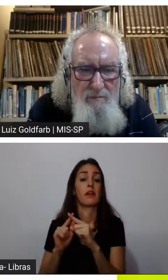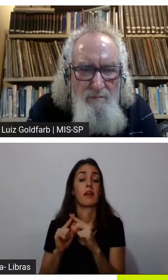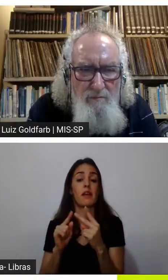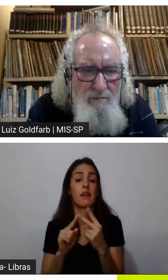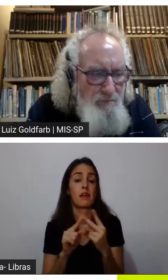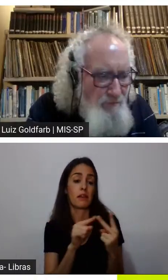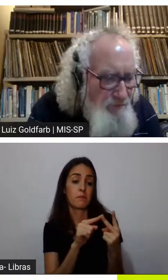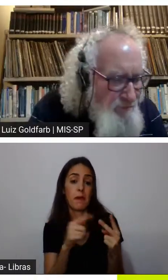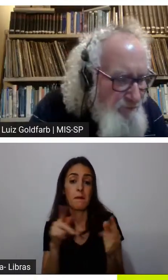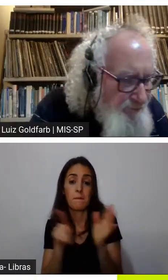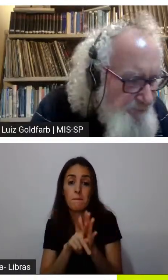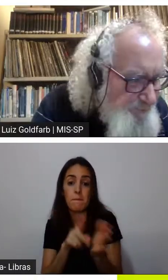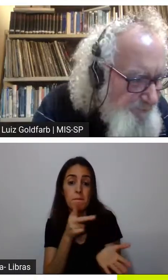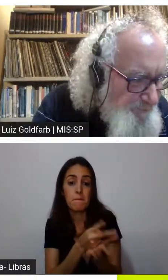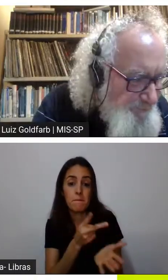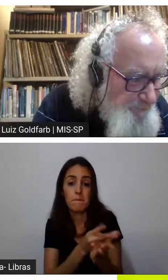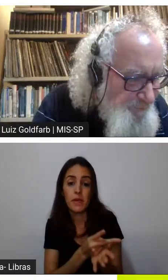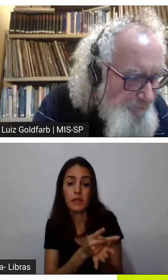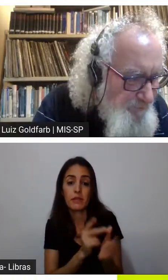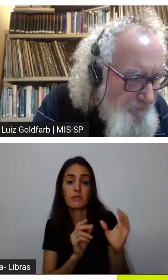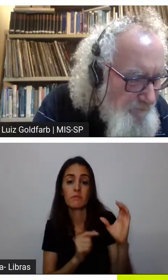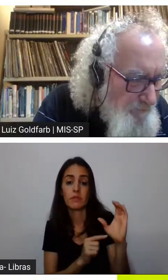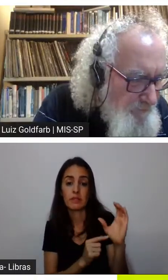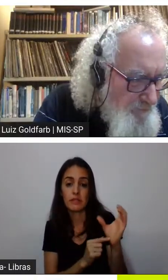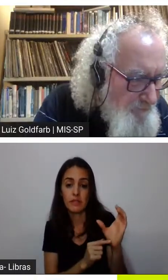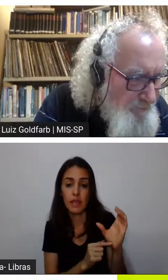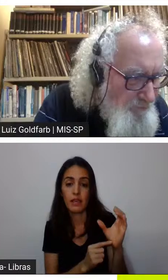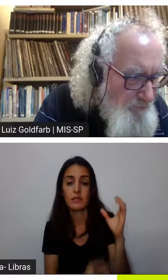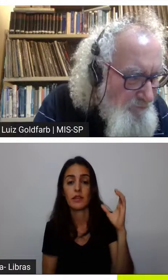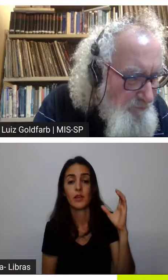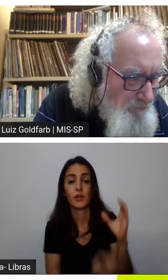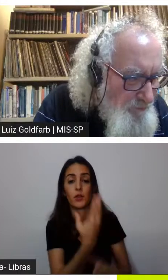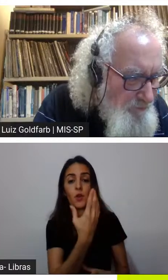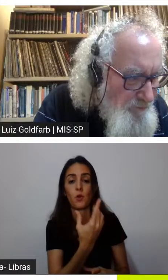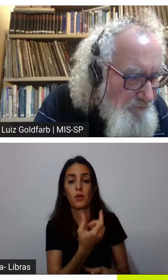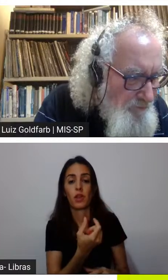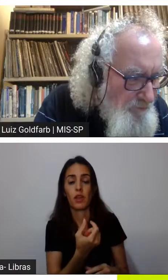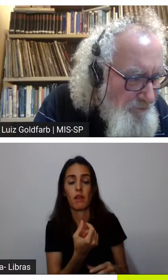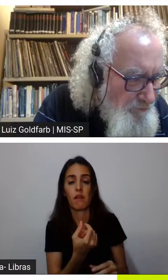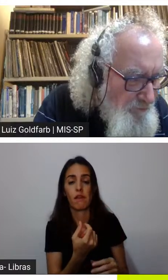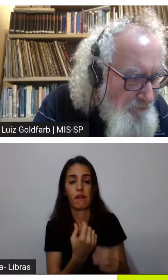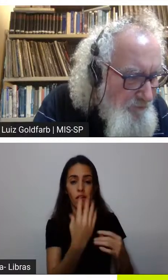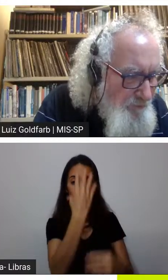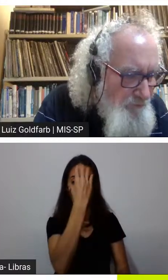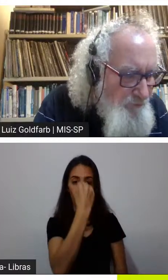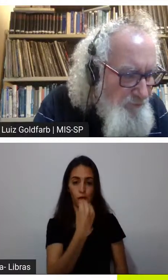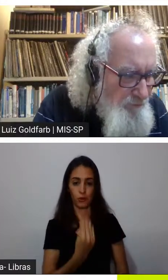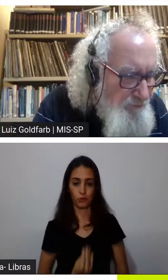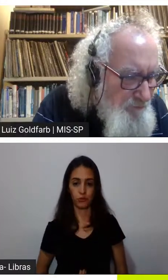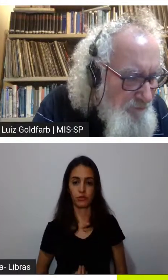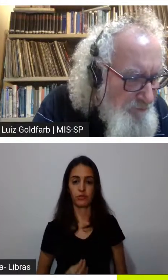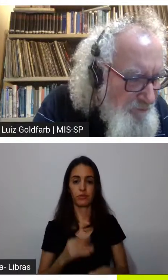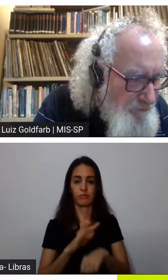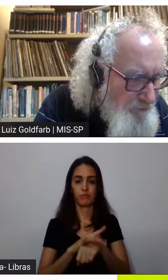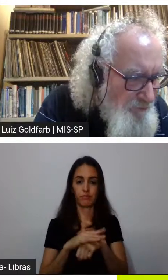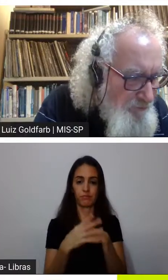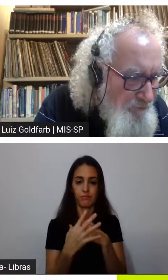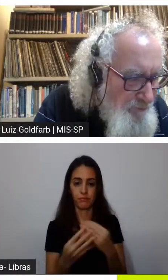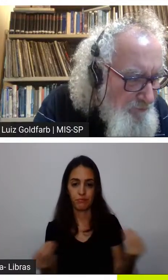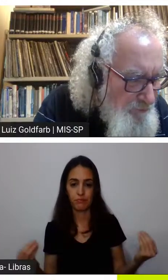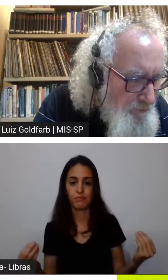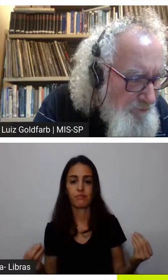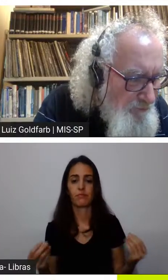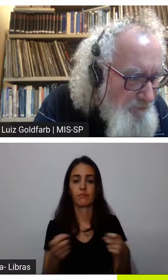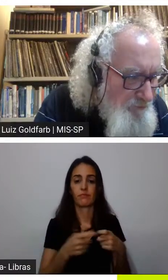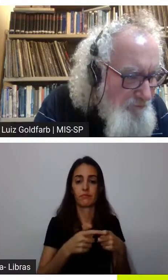a gente faz a gente tá fazendo criando uma tecnologia apenas para gerar lucro ou a gente tá gerando uma tecnologia